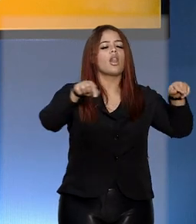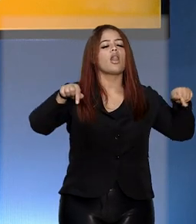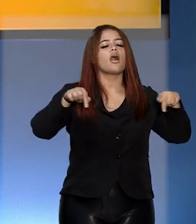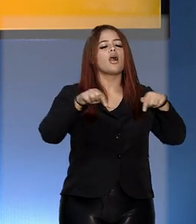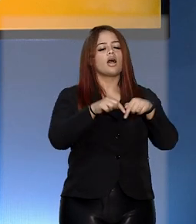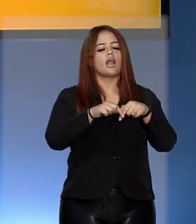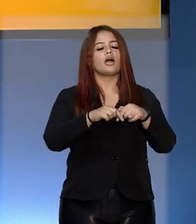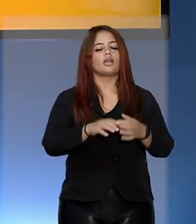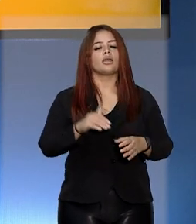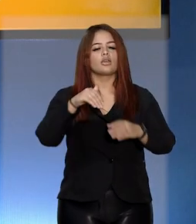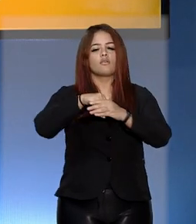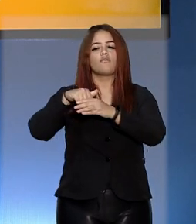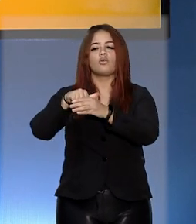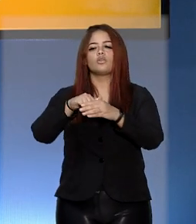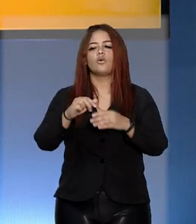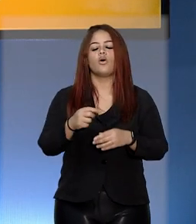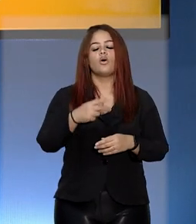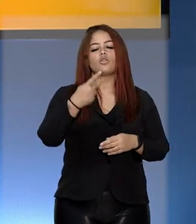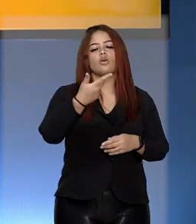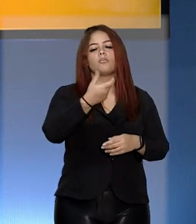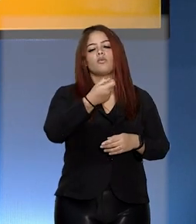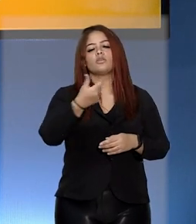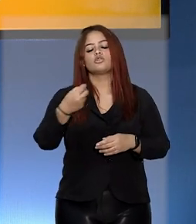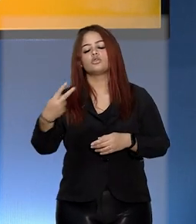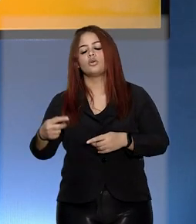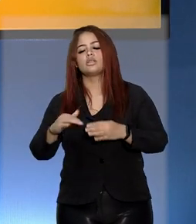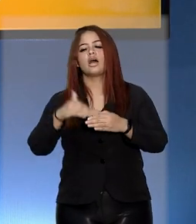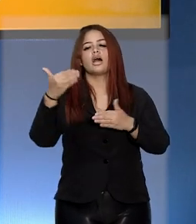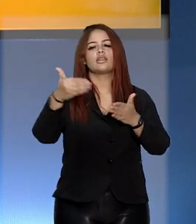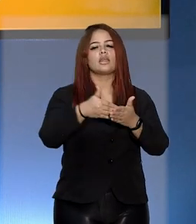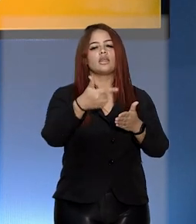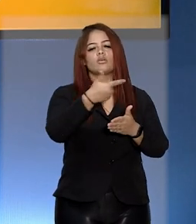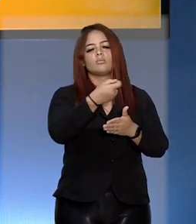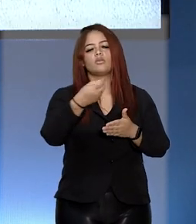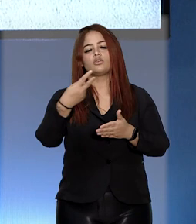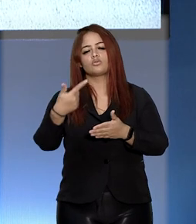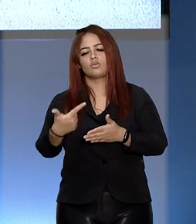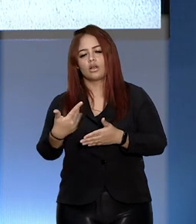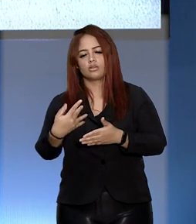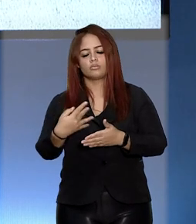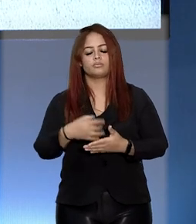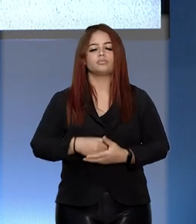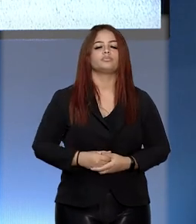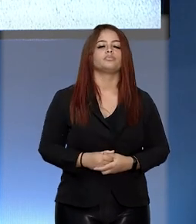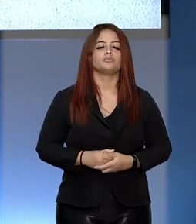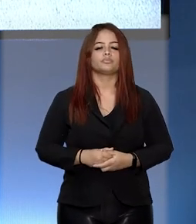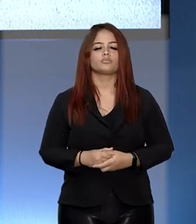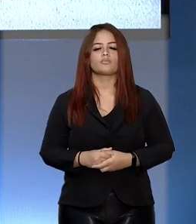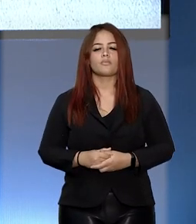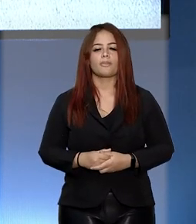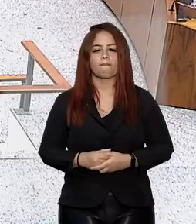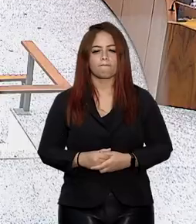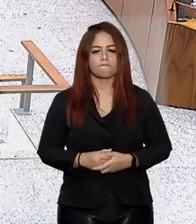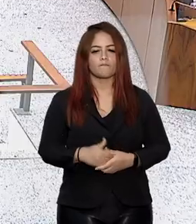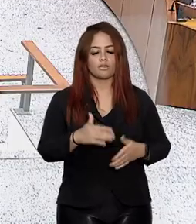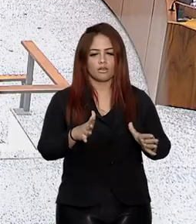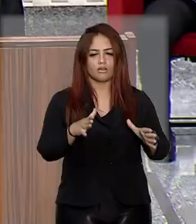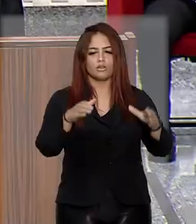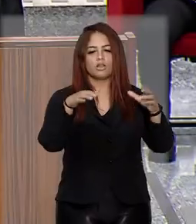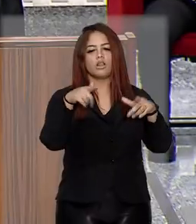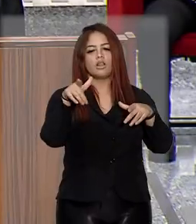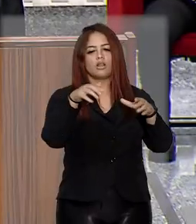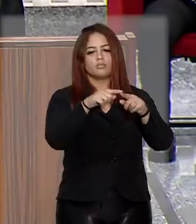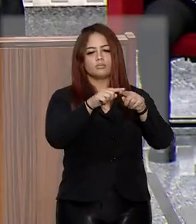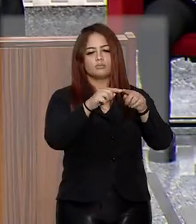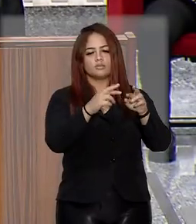ministros para o bienio 2022-2024. Em sessão do pleno do Superior Tribunal de